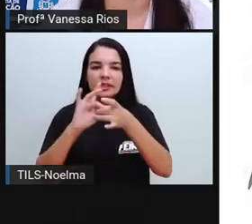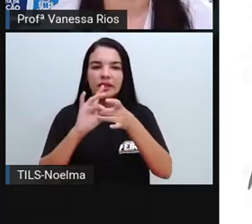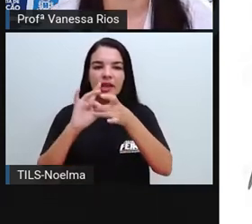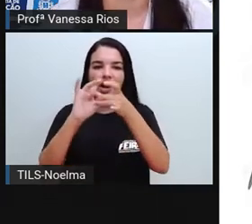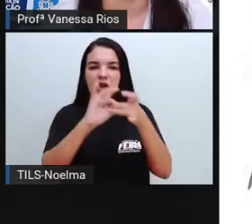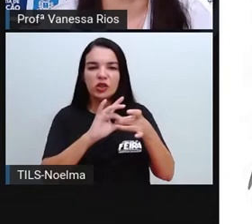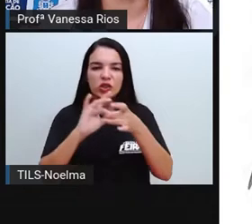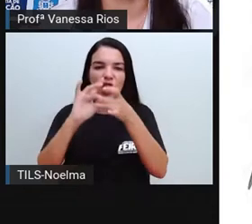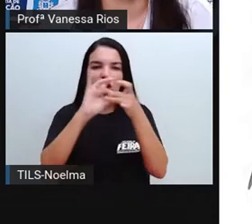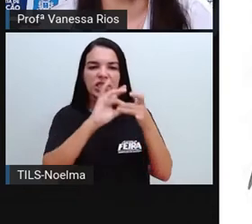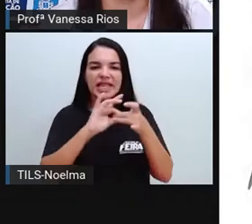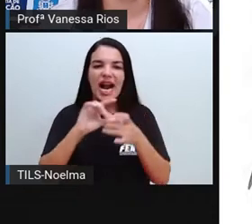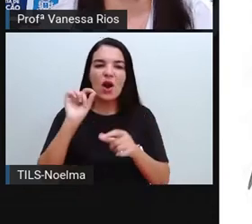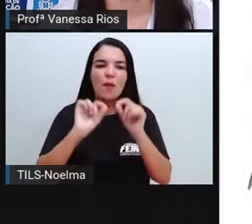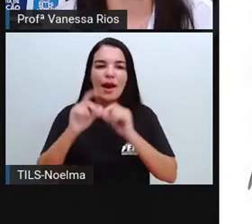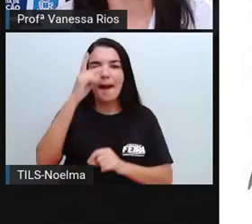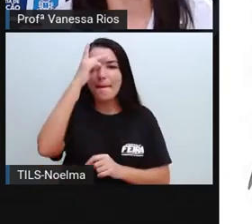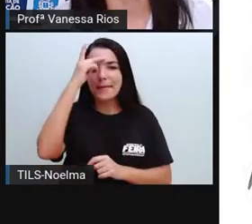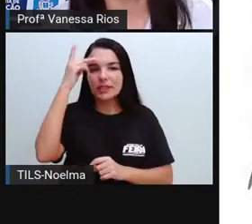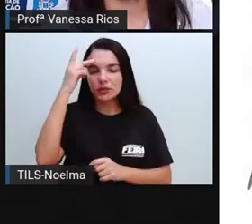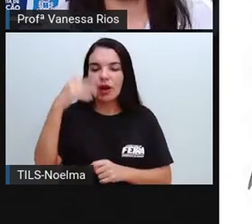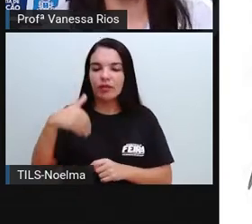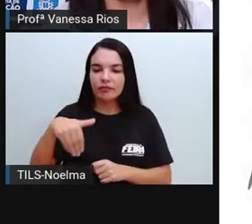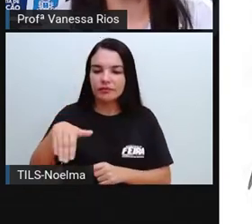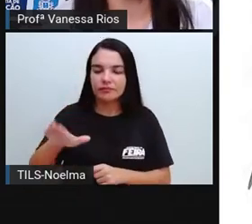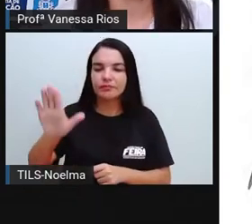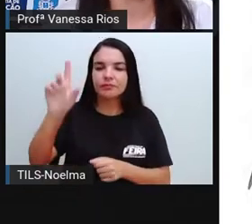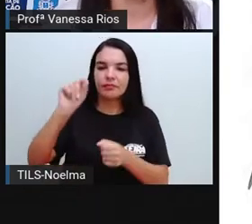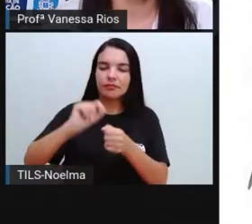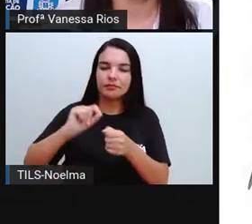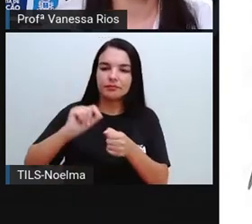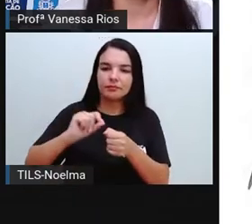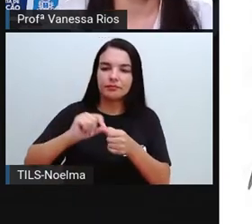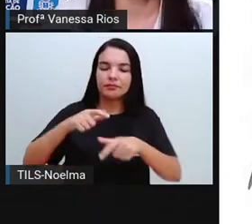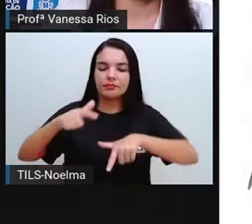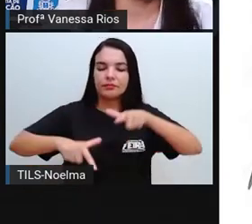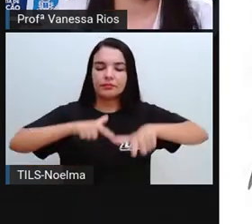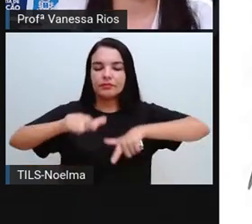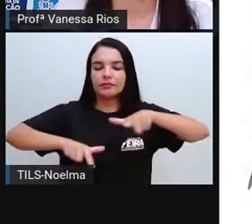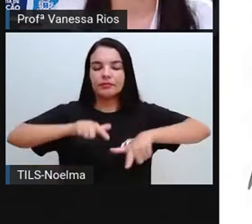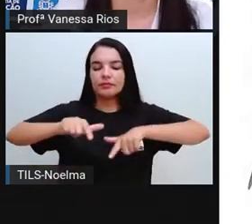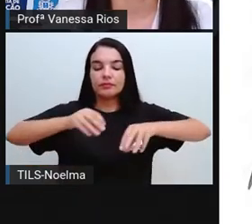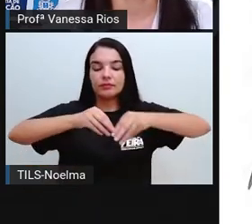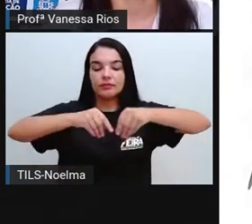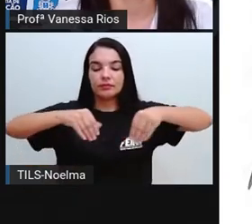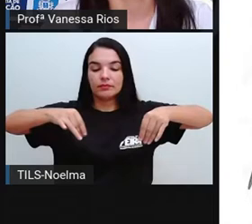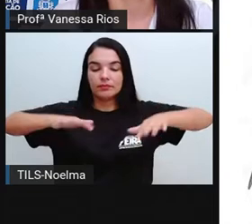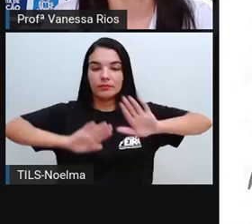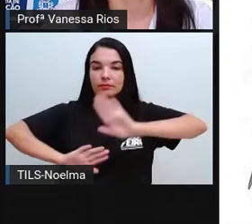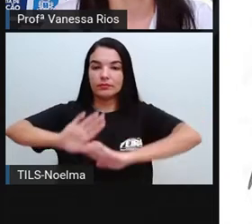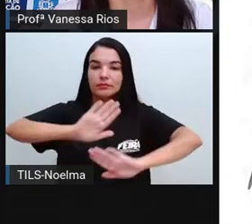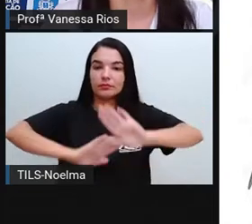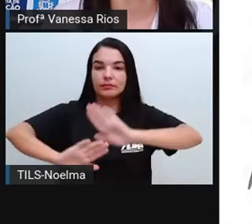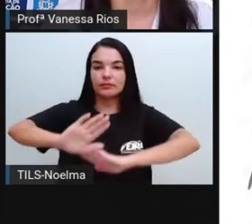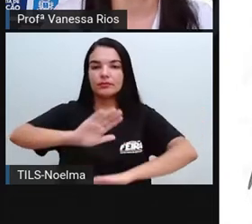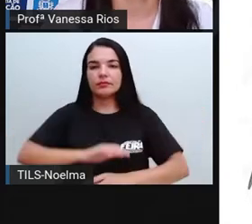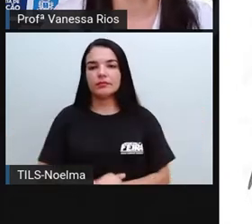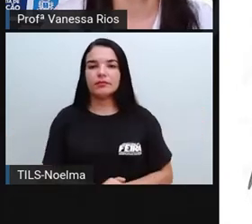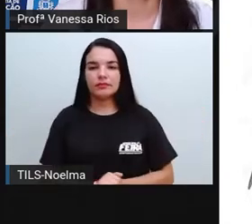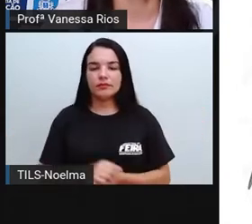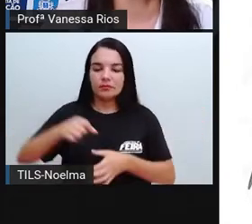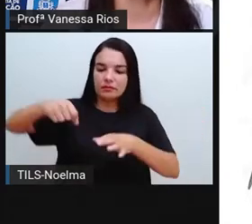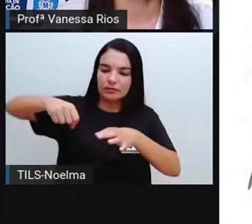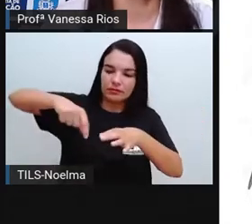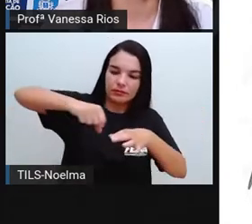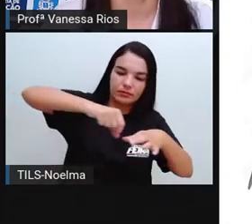desenvolvendo, né? Que está ligado às ações da agricultura, que são as ações do